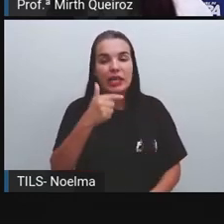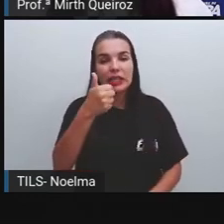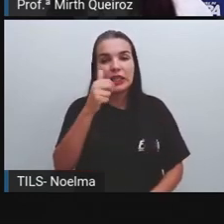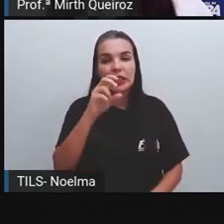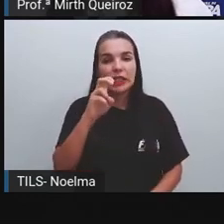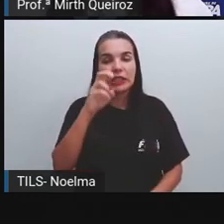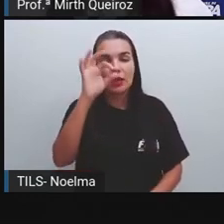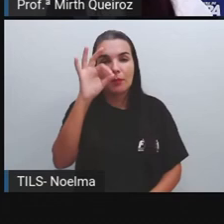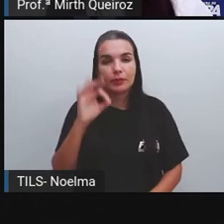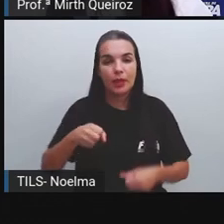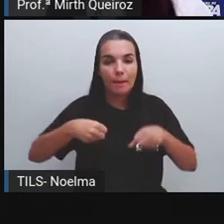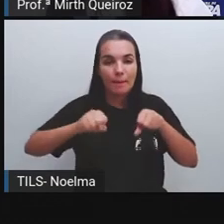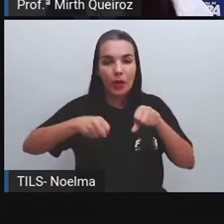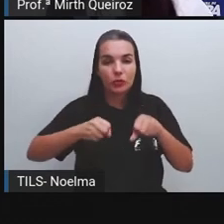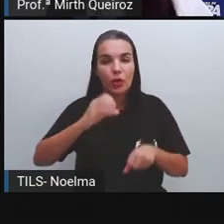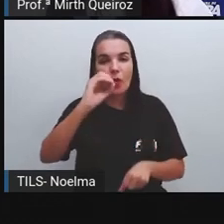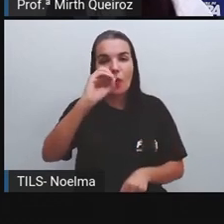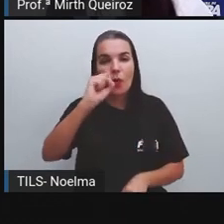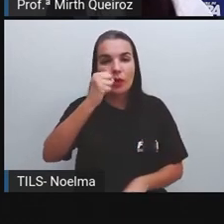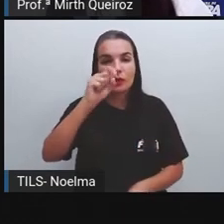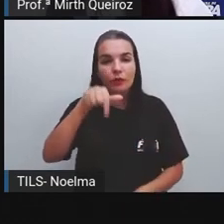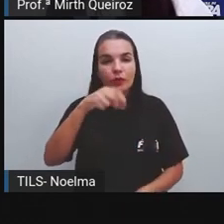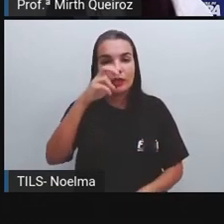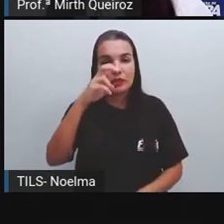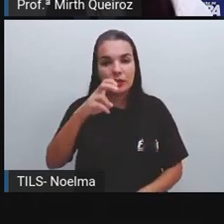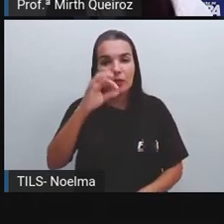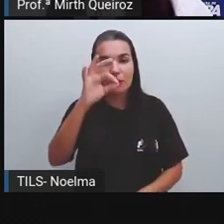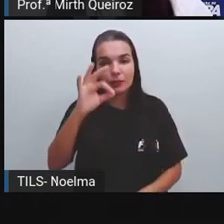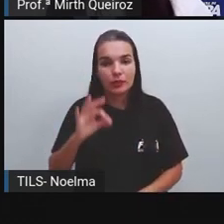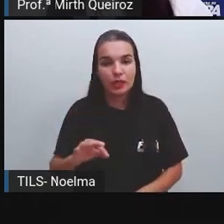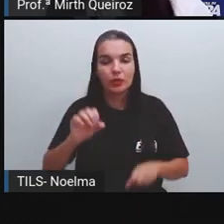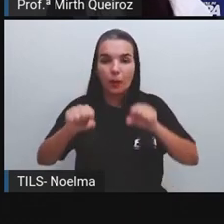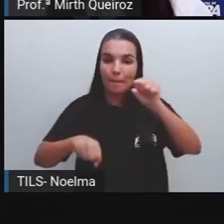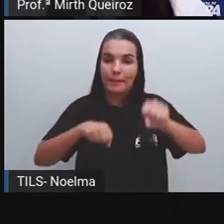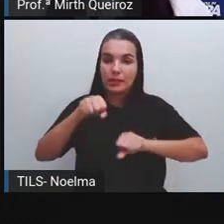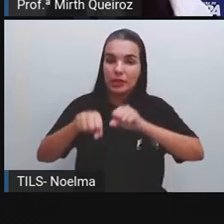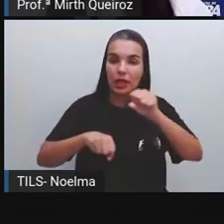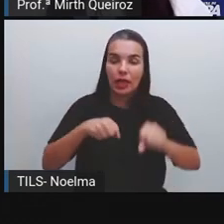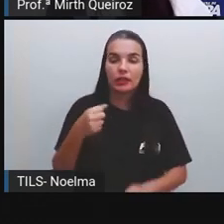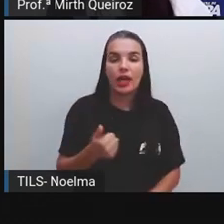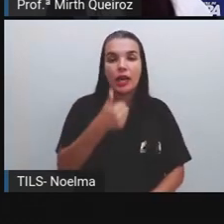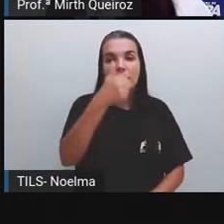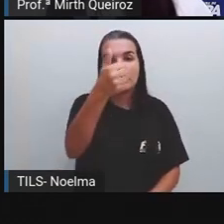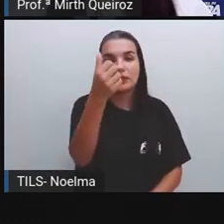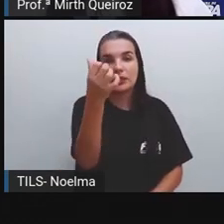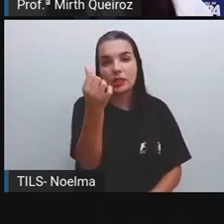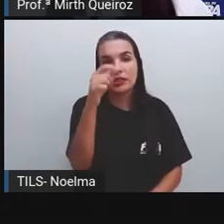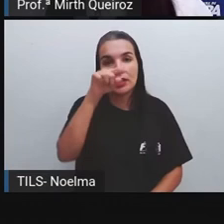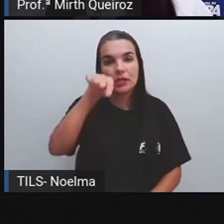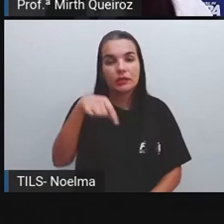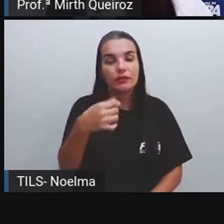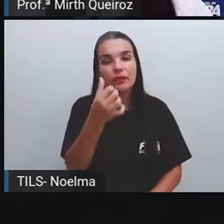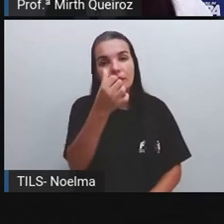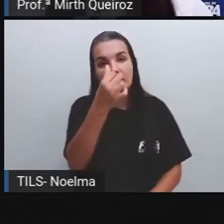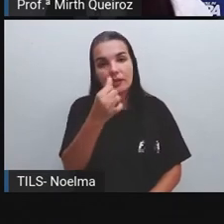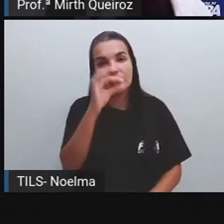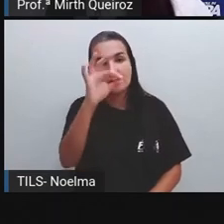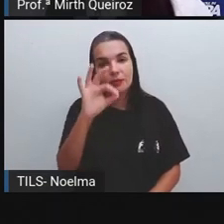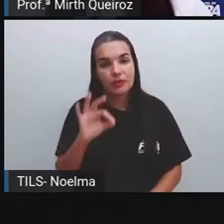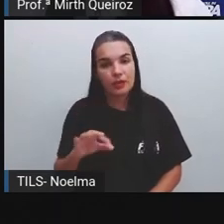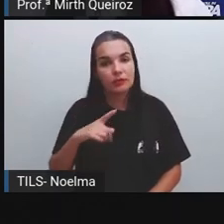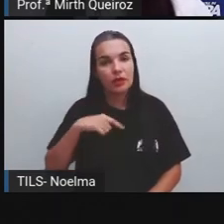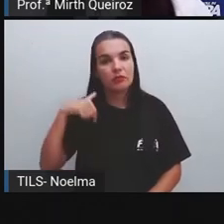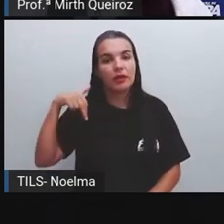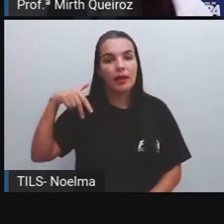15% moto, 8,5% bicicleta e 16,6